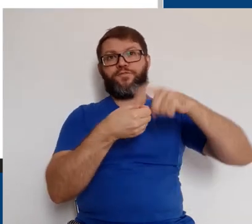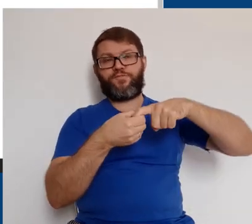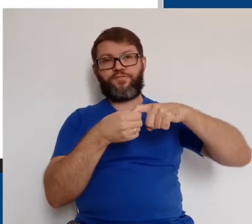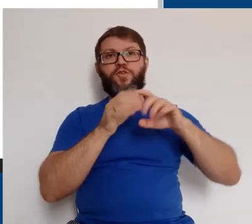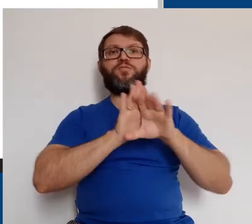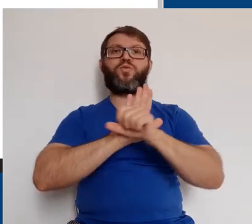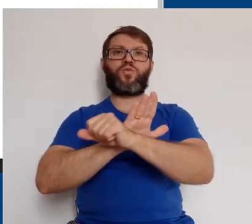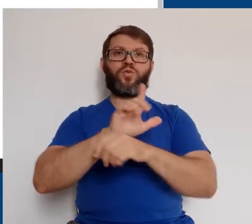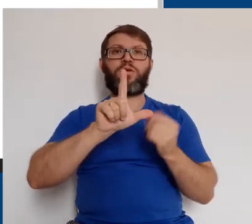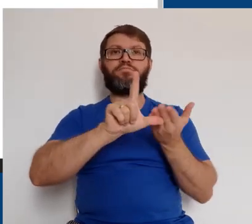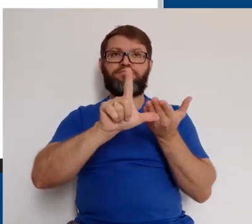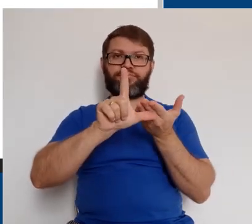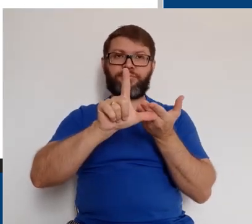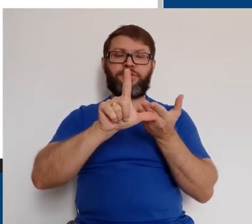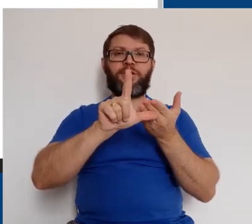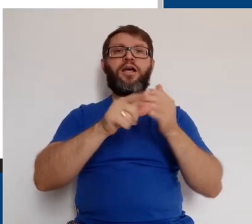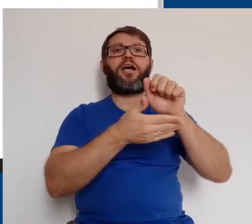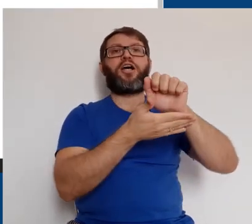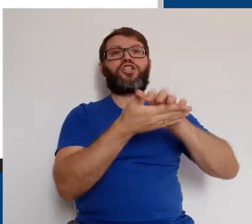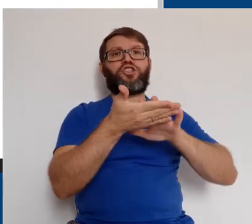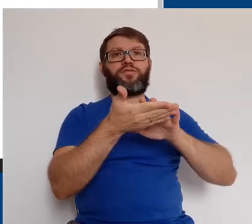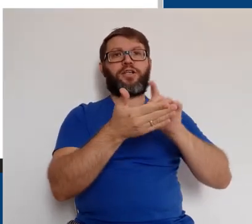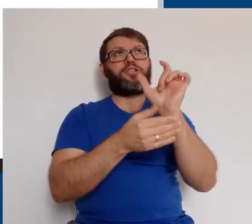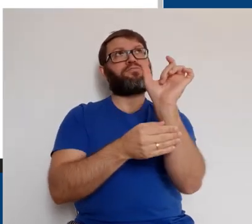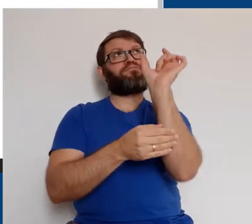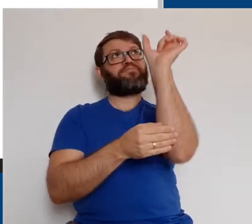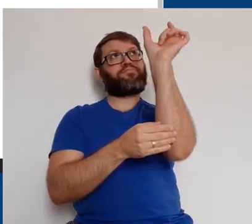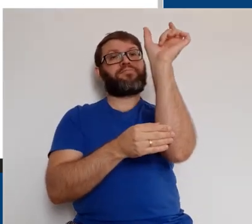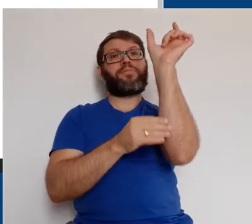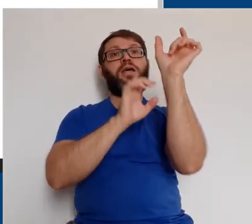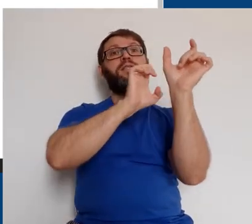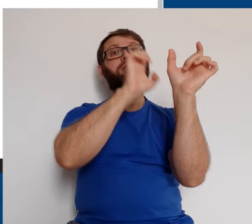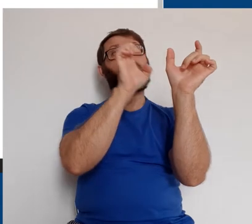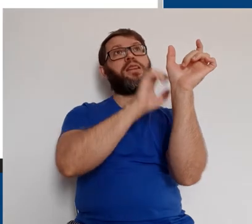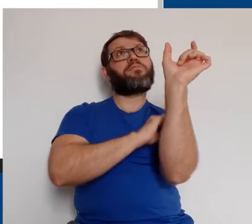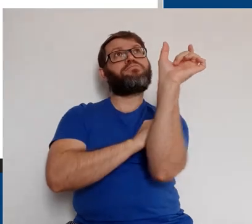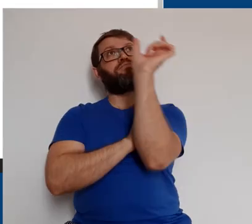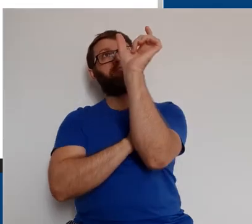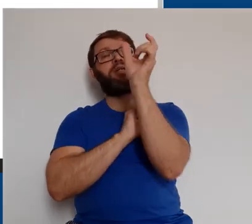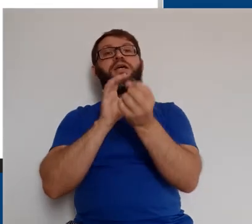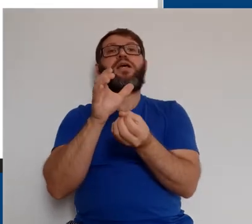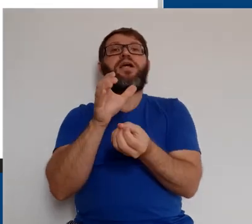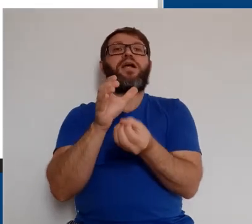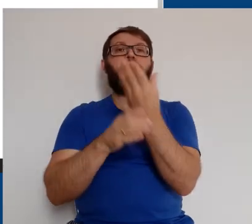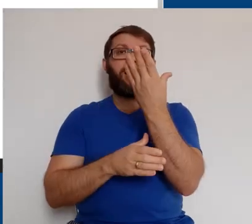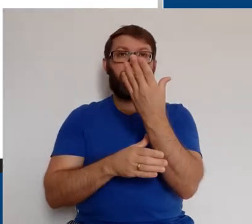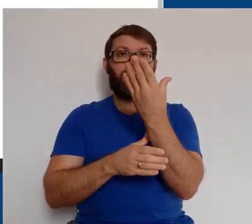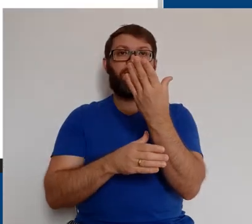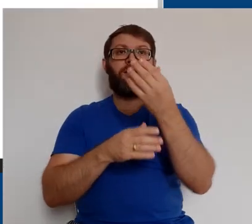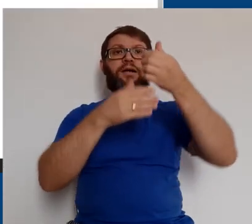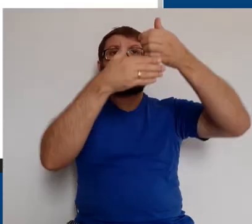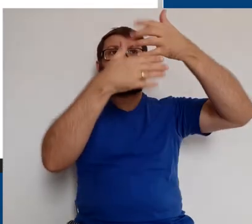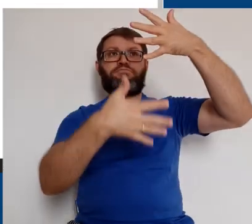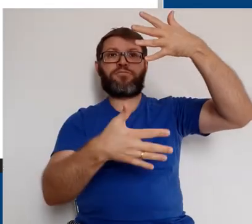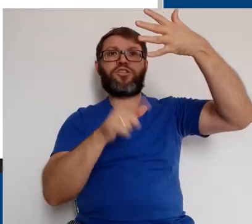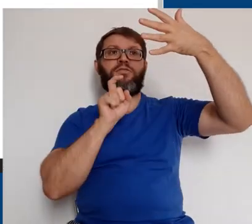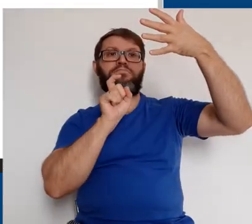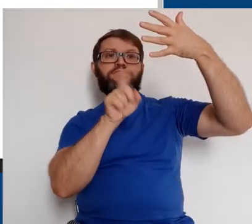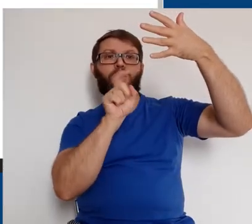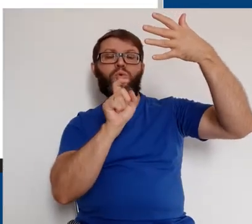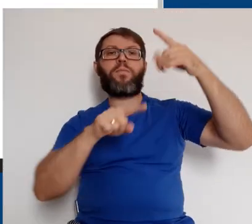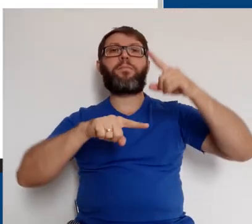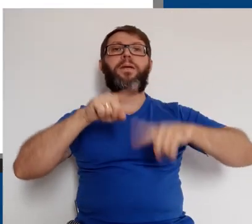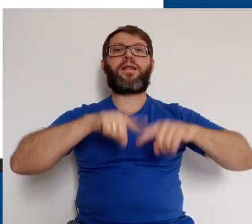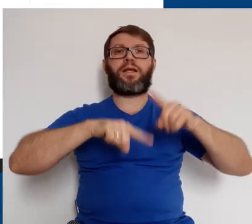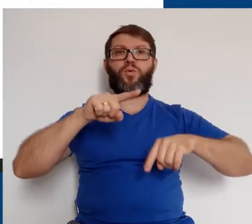seguir, retornamos para o Google Classroom na aba Atividades. No topo, à esquerda, clicamos em Criar